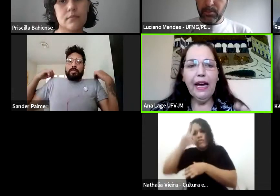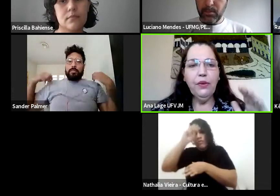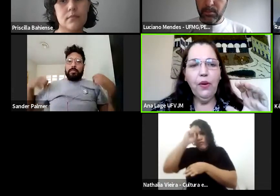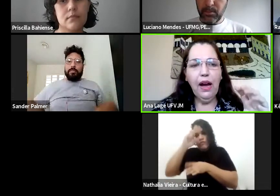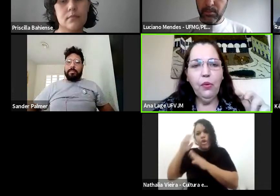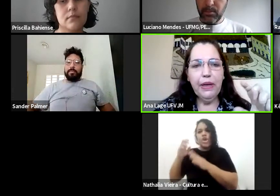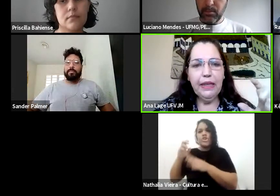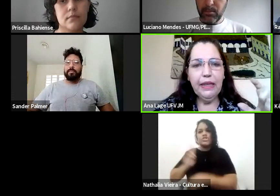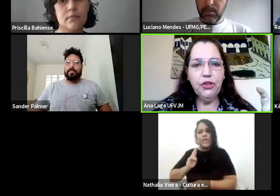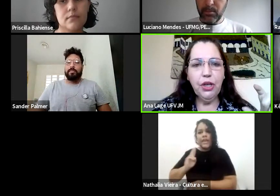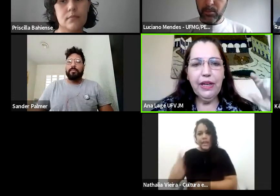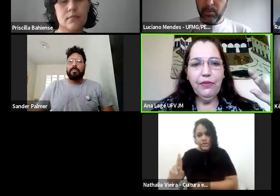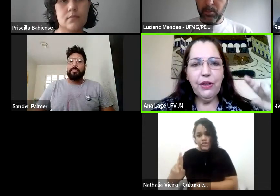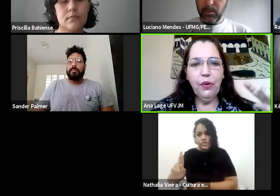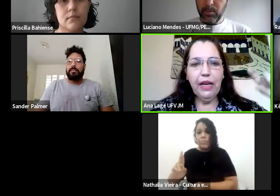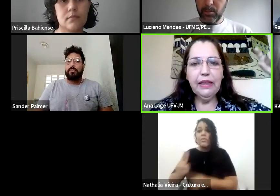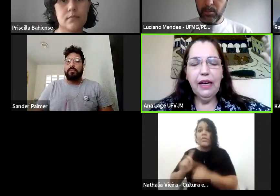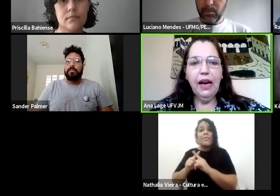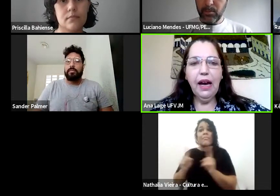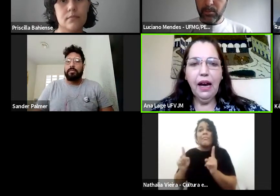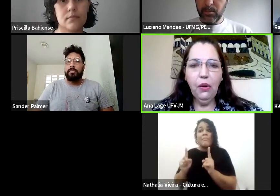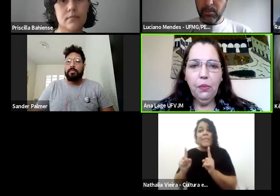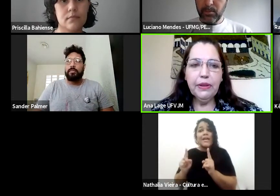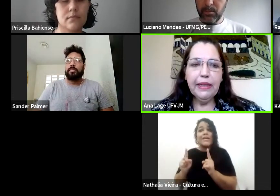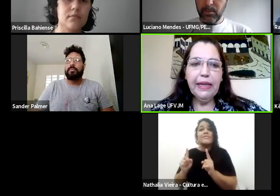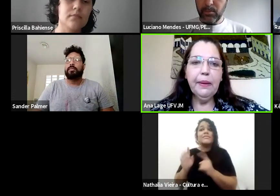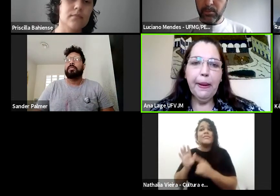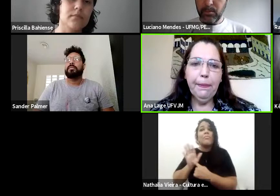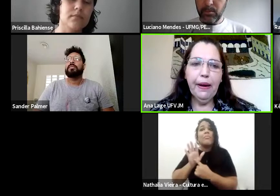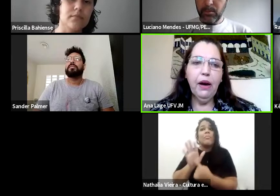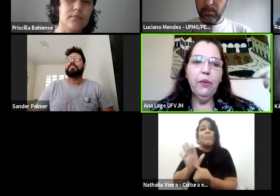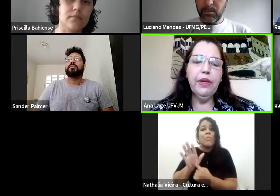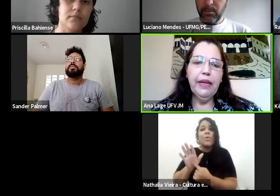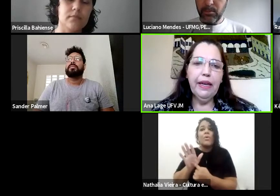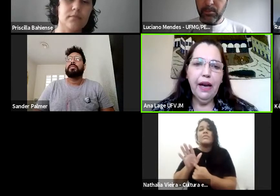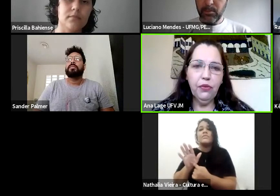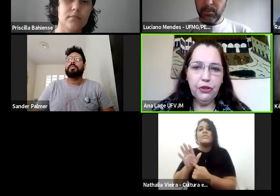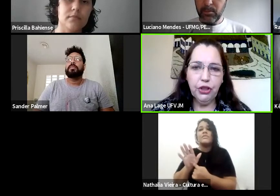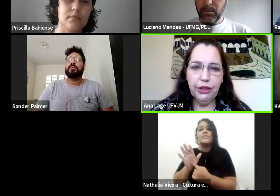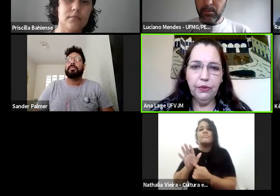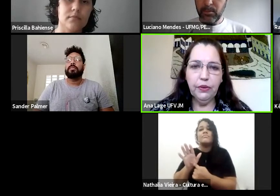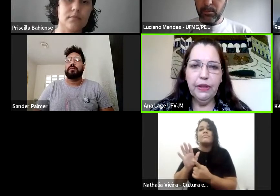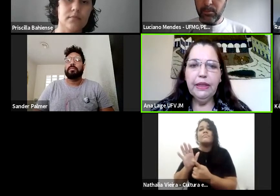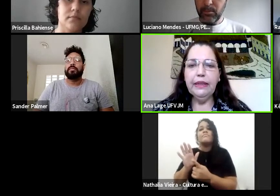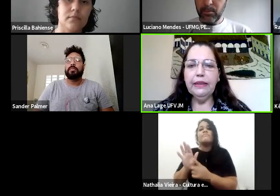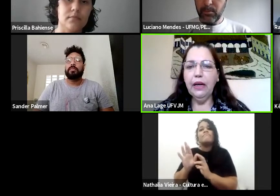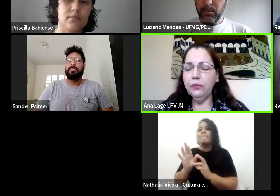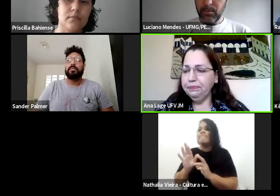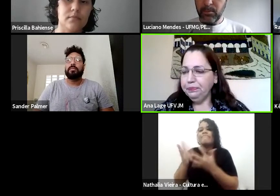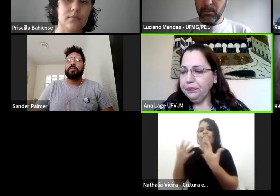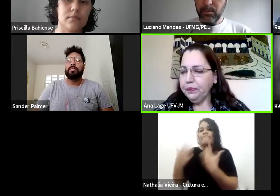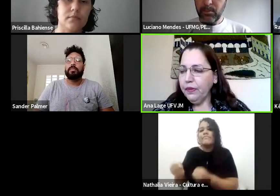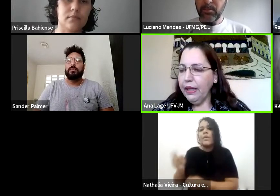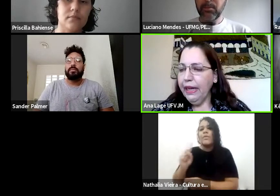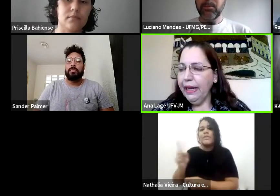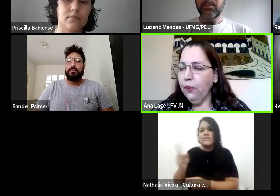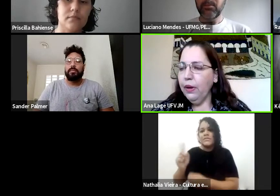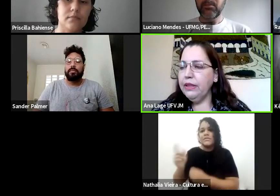contrário a uma religião que é vinculada ao poder papal e ao Vaticano. Então,